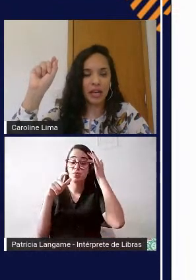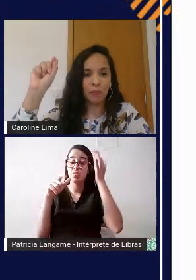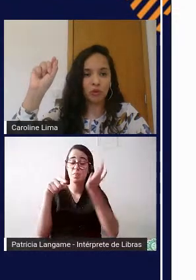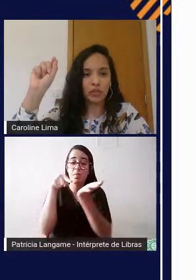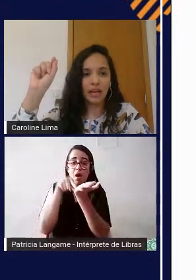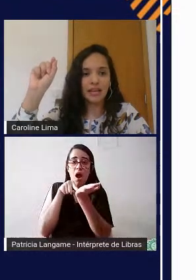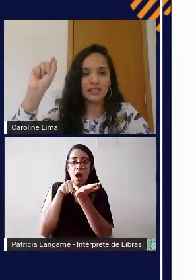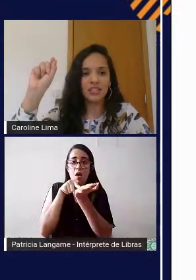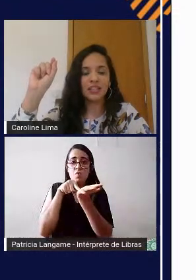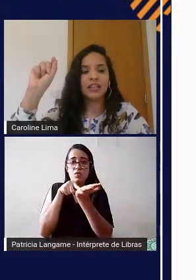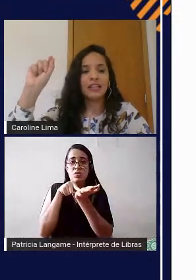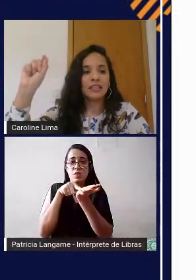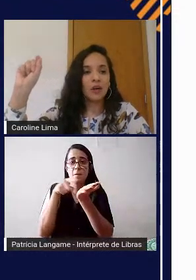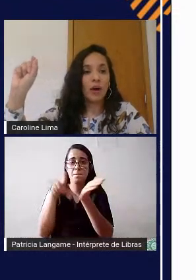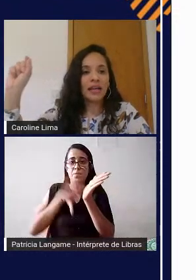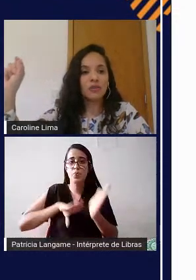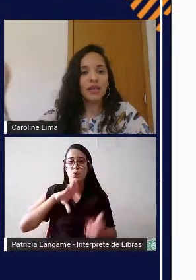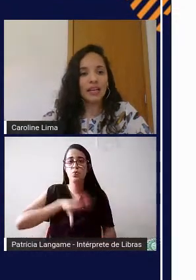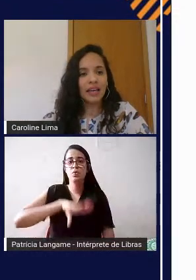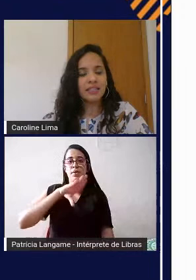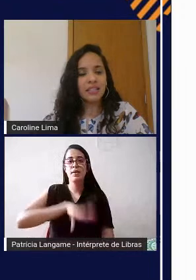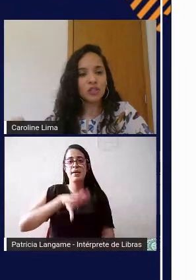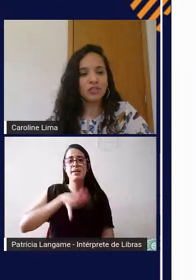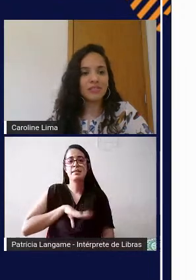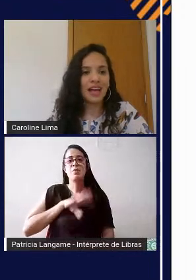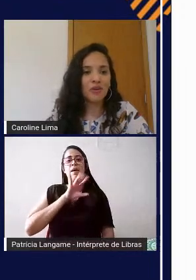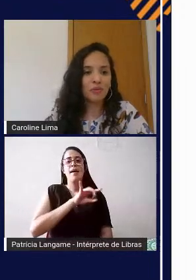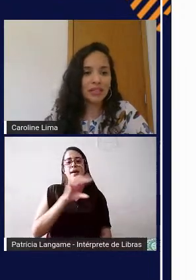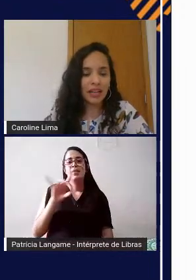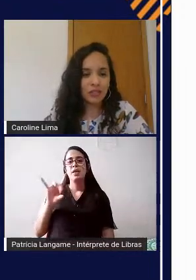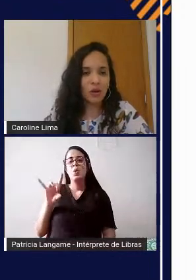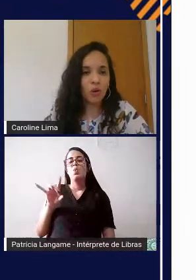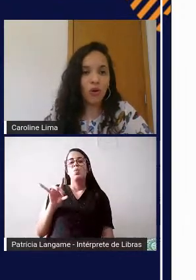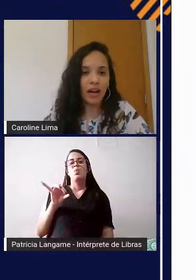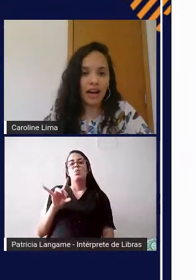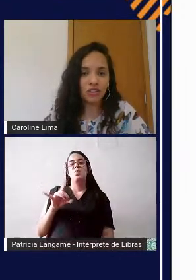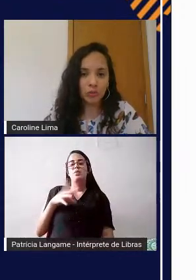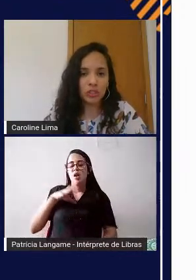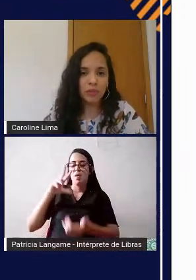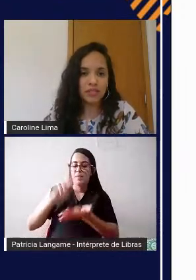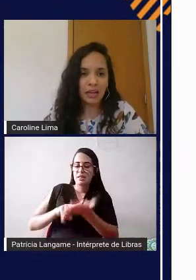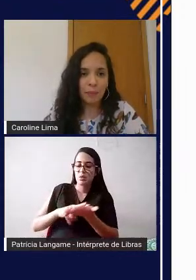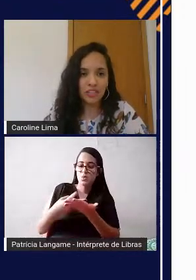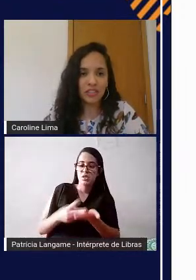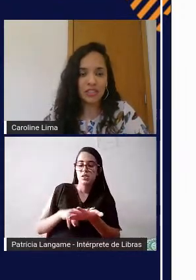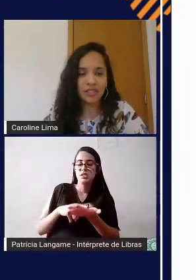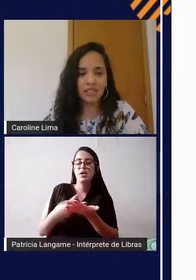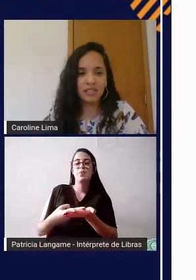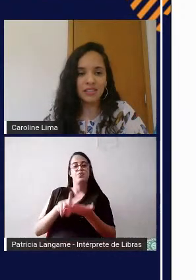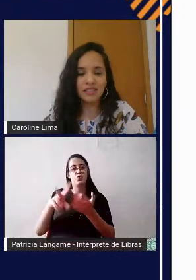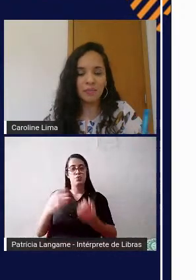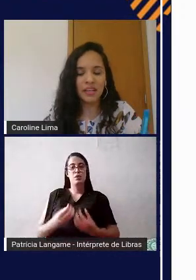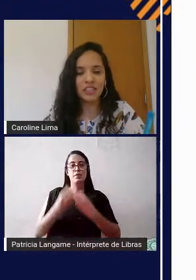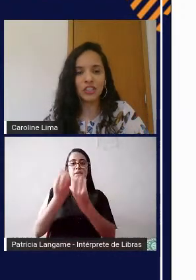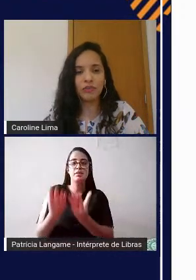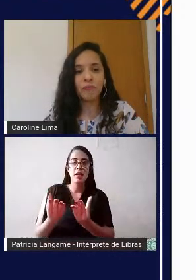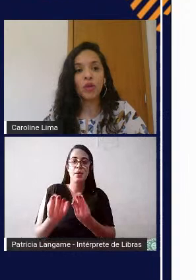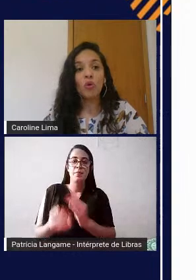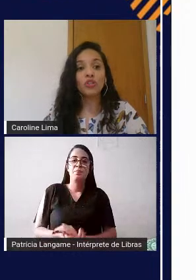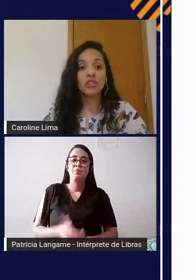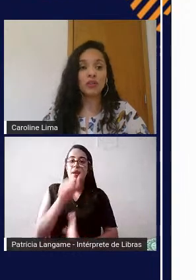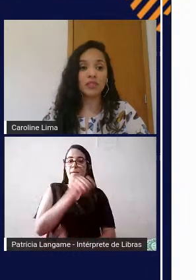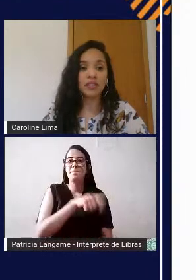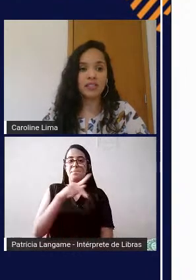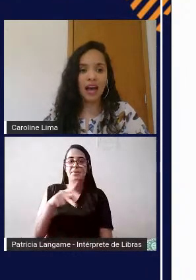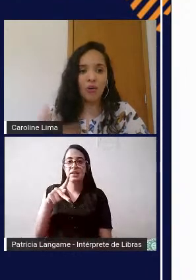ele diz o que é em português então cada um daqueles eles deram uma tradução colocaram disponibilizar a partir desse desse aplicativo